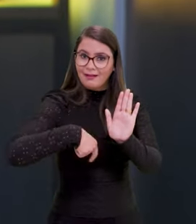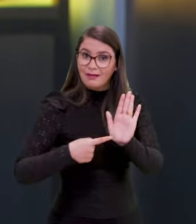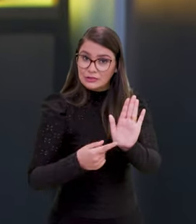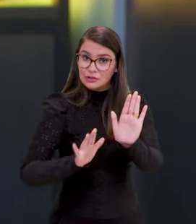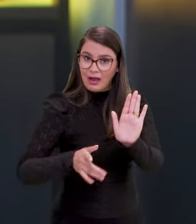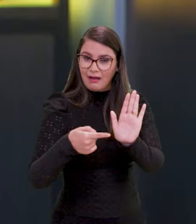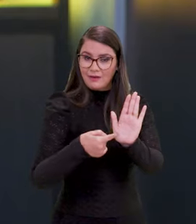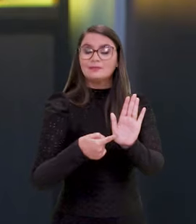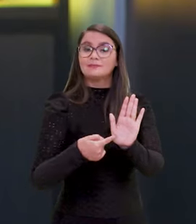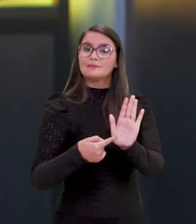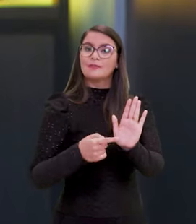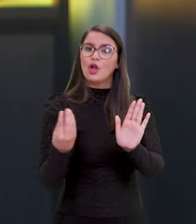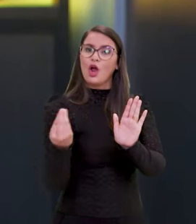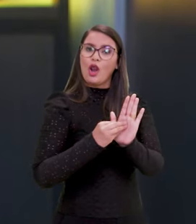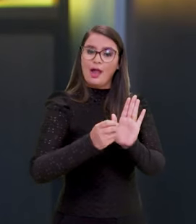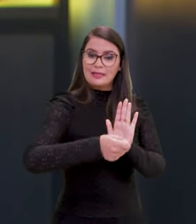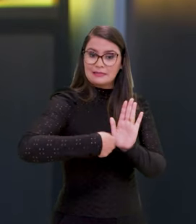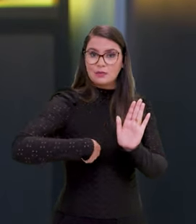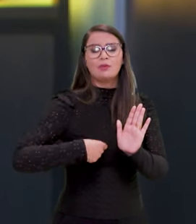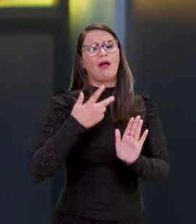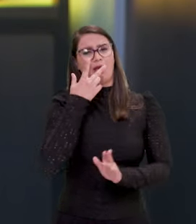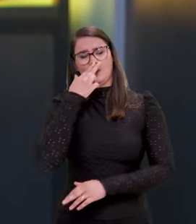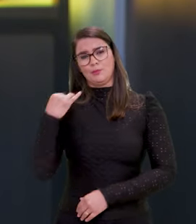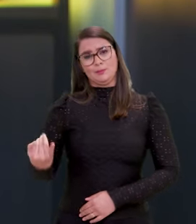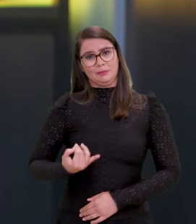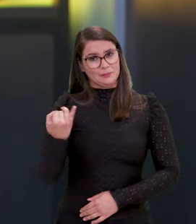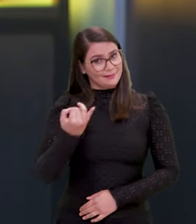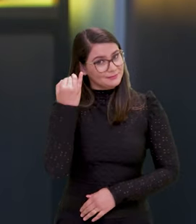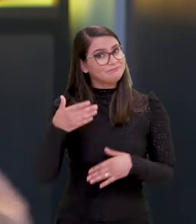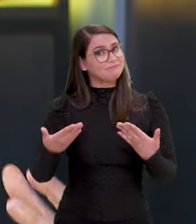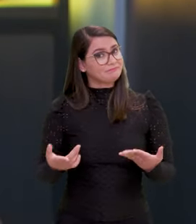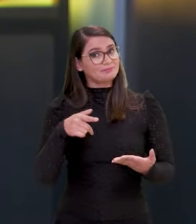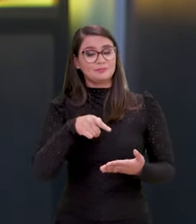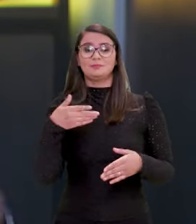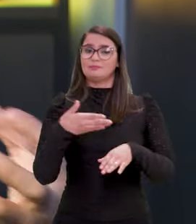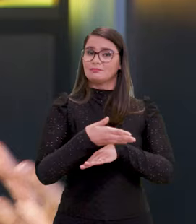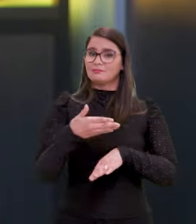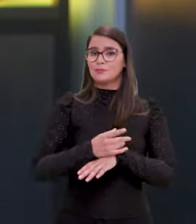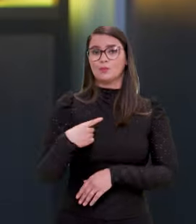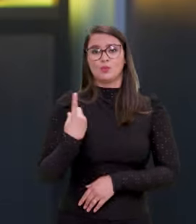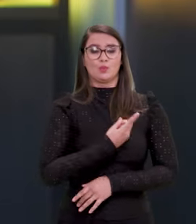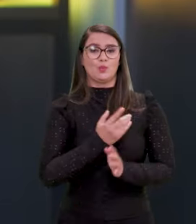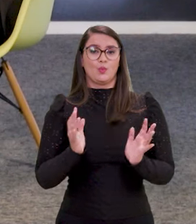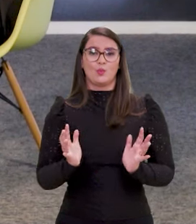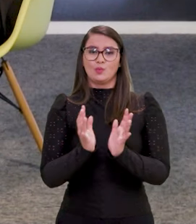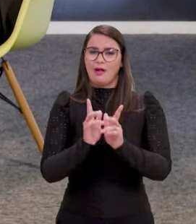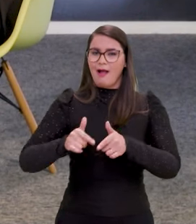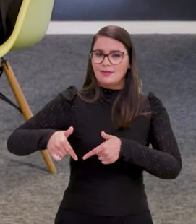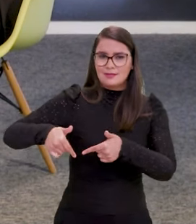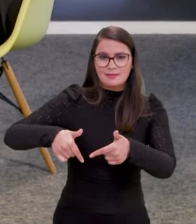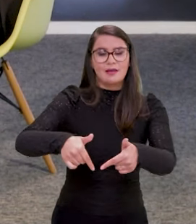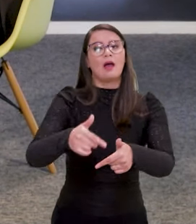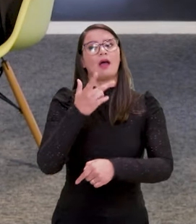autenticidade, né? Colocando a sua assinatura dentro desse documento, eu acho que é fundamental. Então, eu acho que isso também faz parte aí desse conjunto de